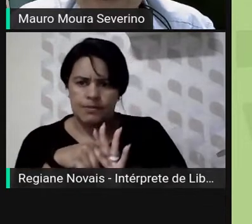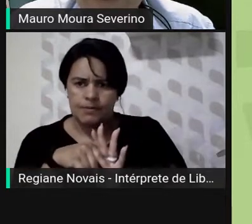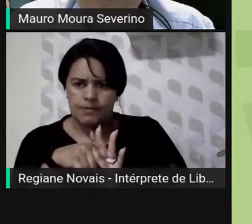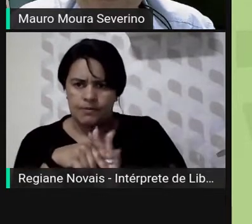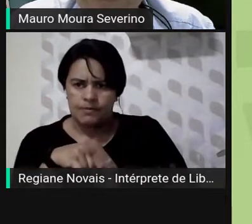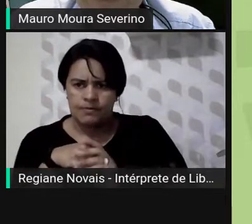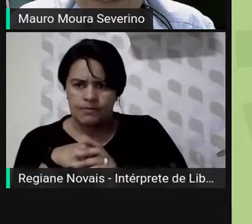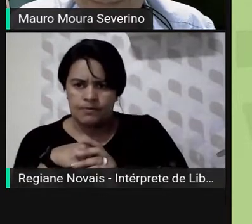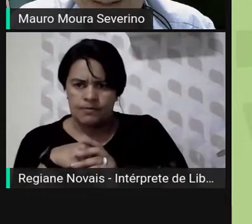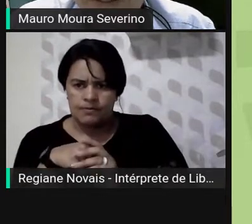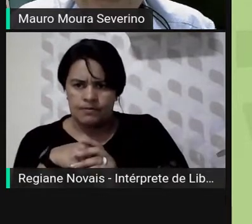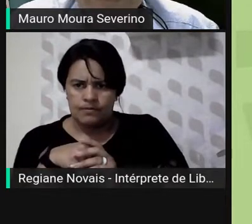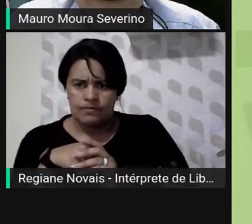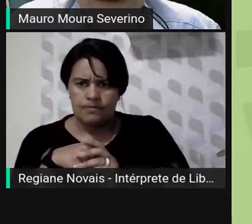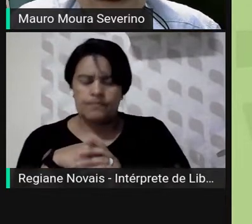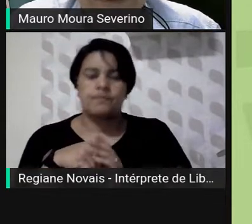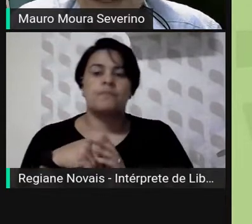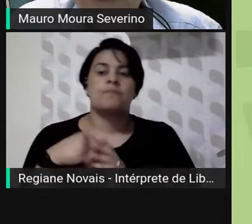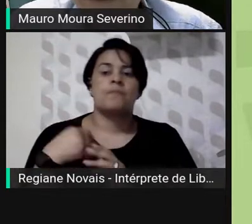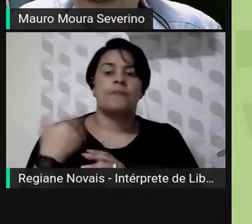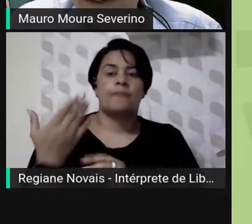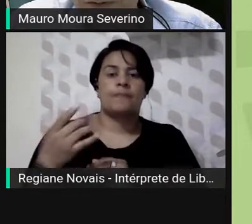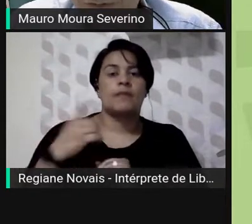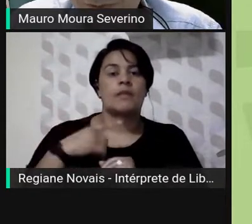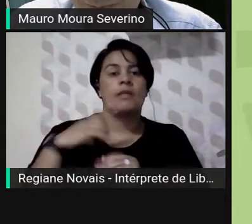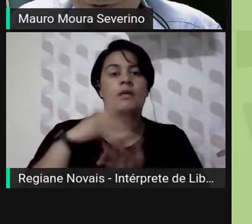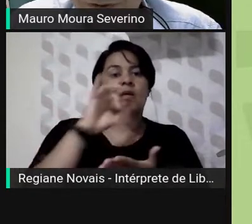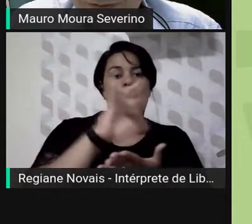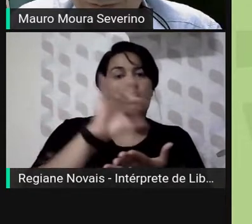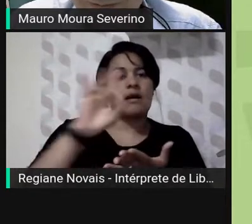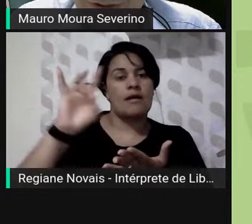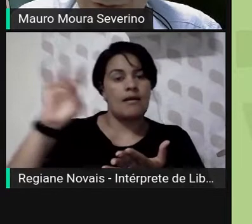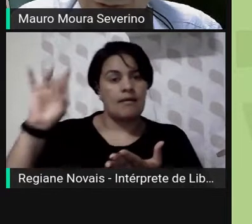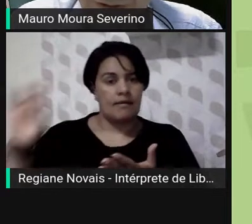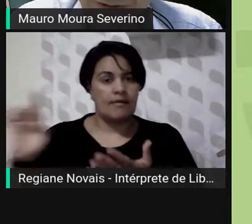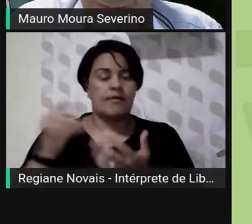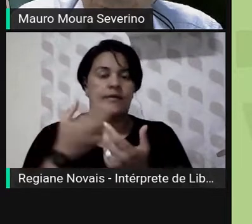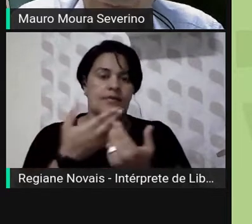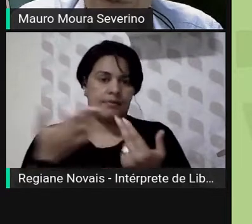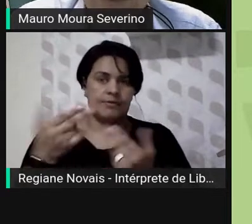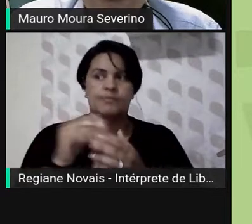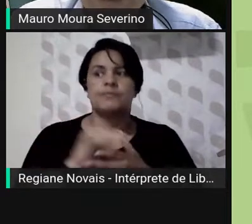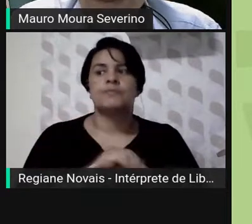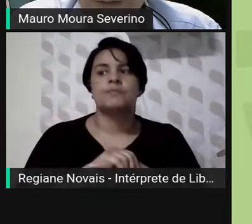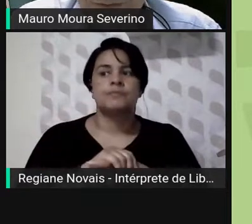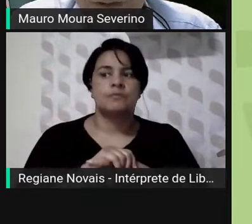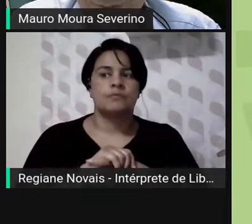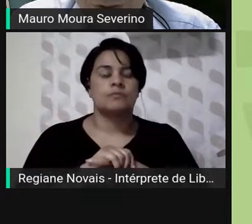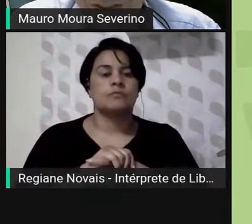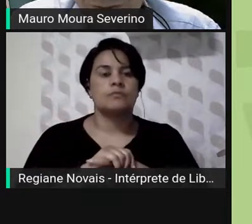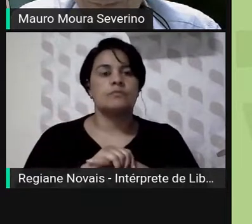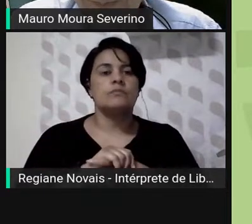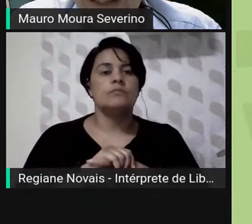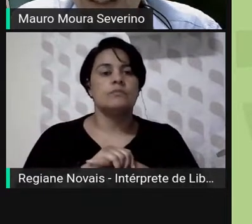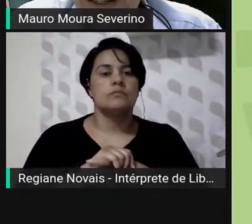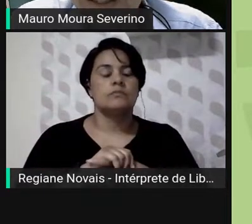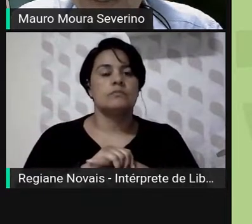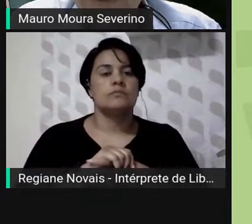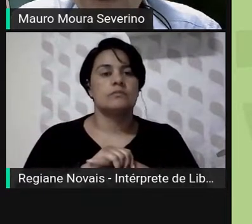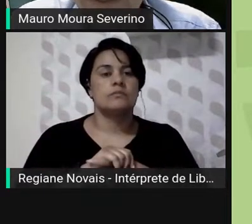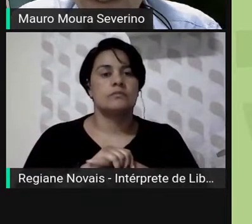cada um, para cada uma das atividades, ou de processo de trabalho ou de projeto.